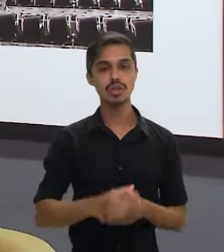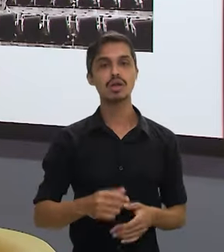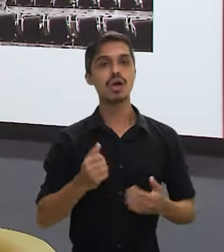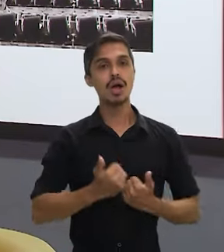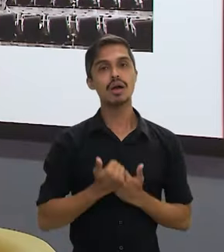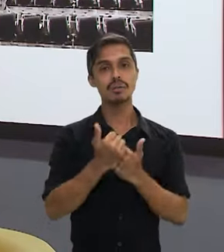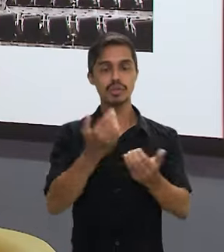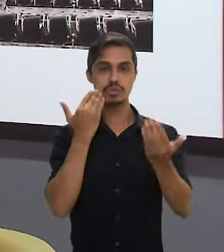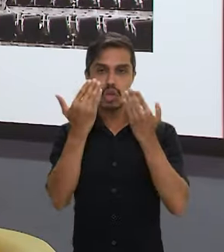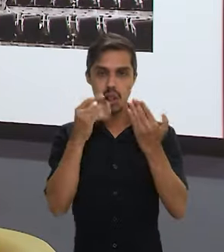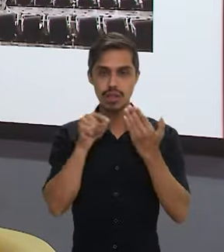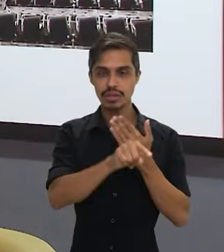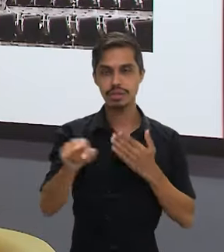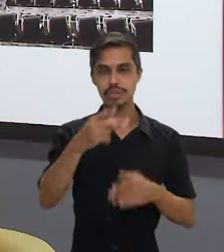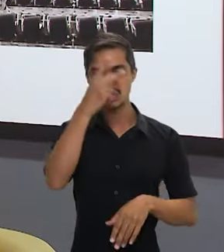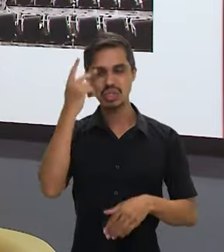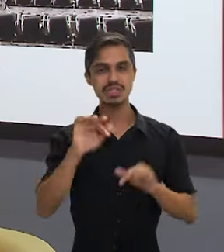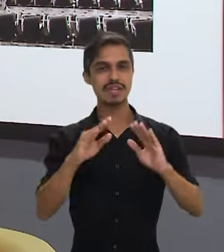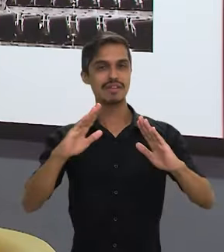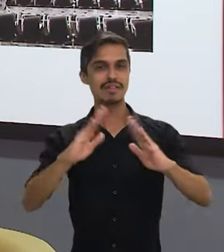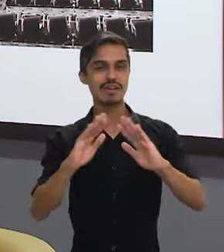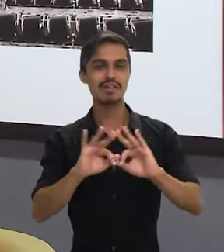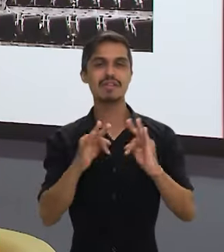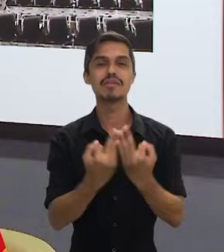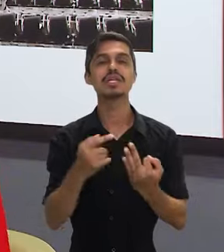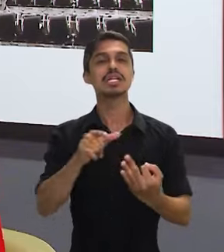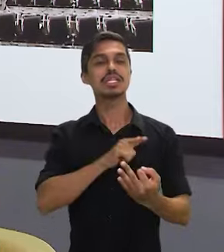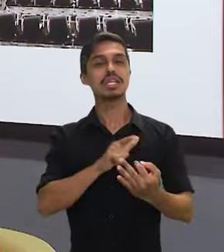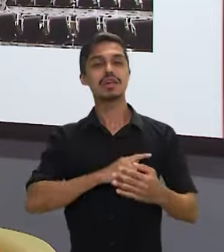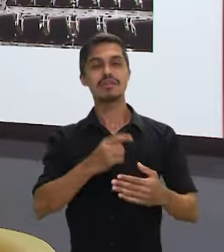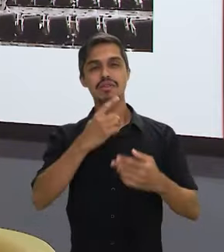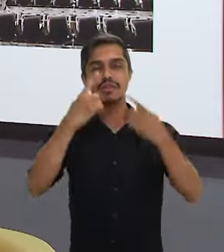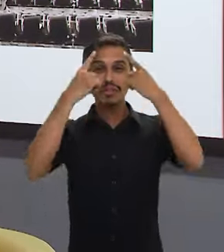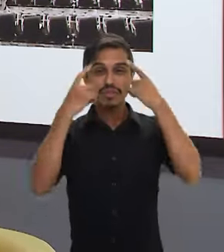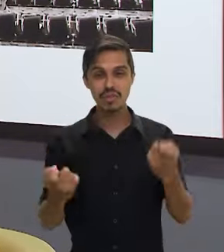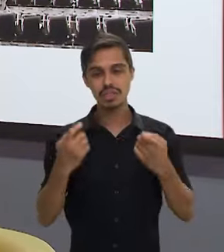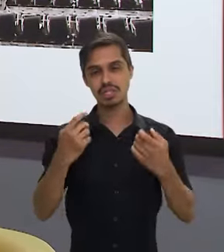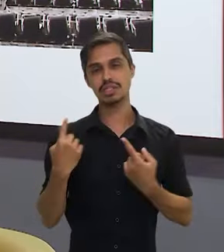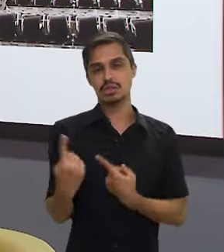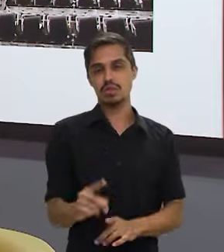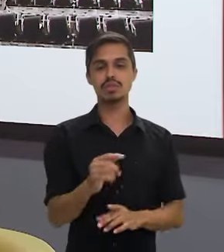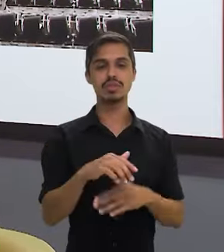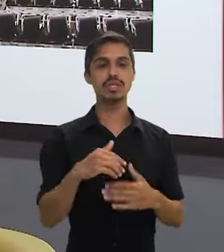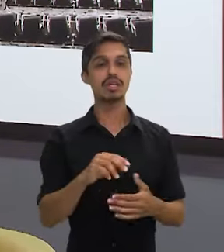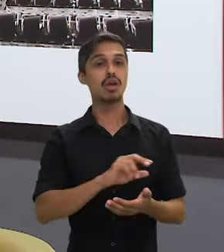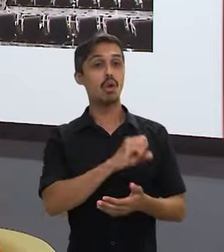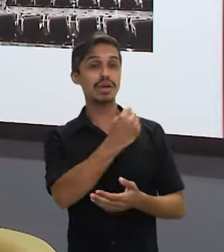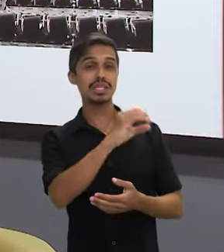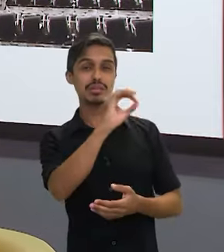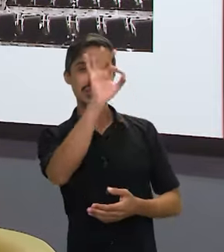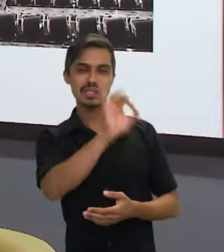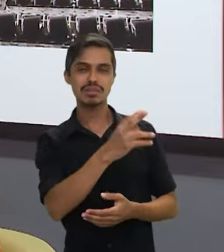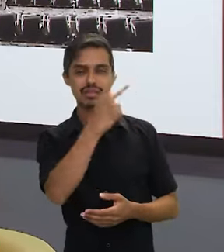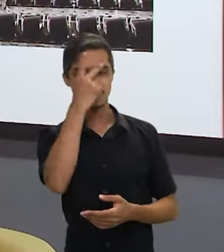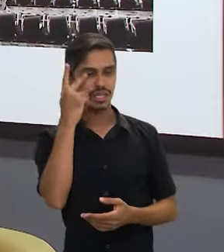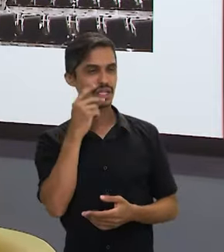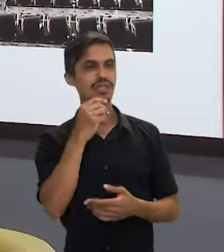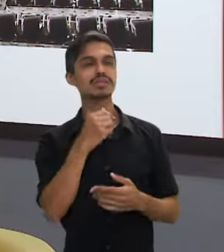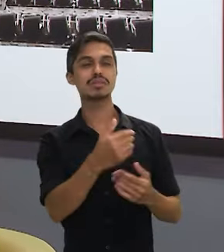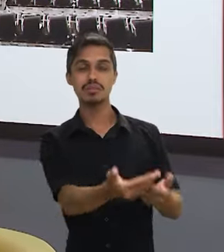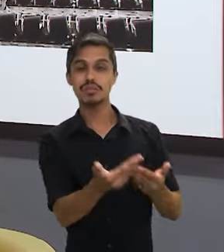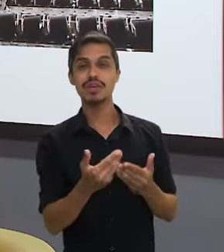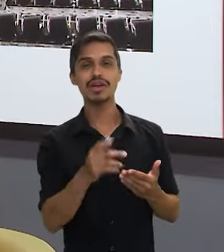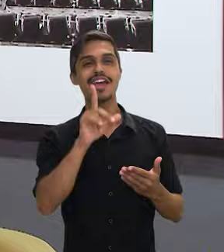psico-psicológico para familiares vítimas de violência. Então, quase 80% das pessoas que nos procuraram para falar sobre isso são